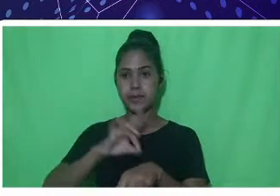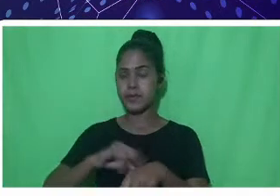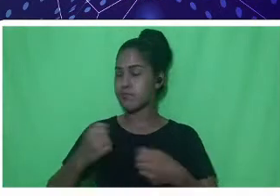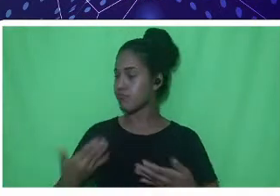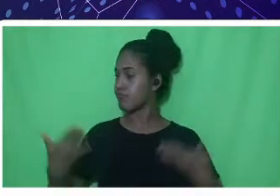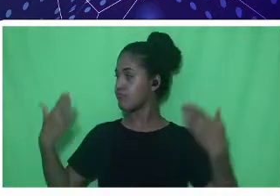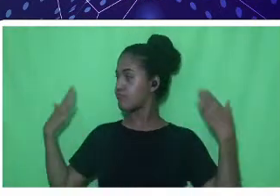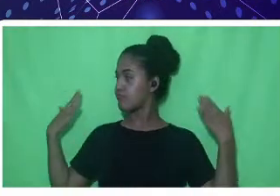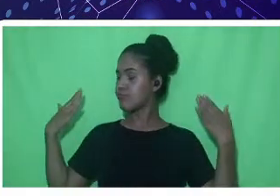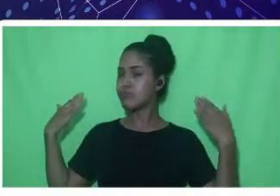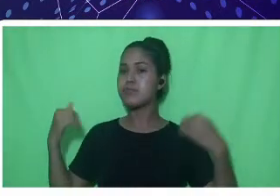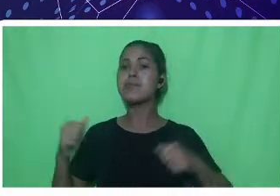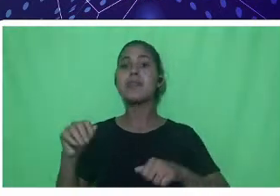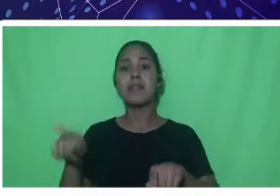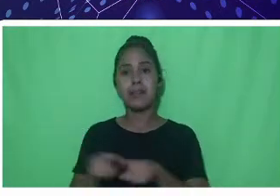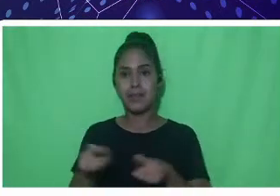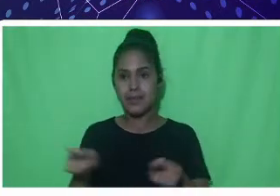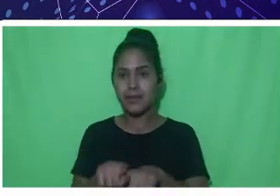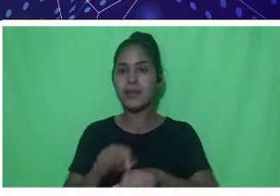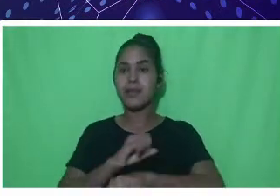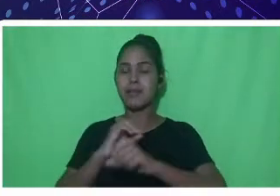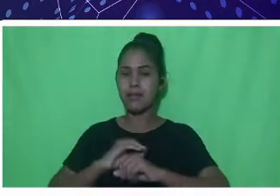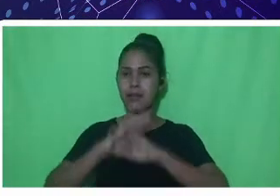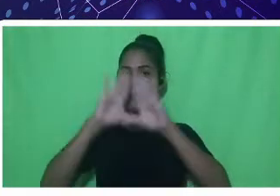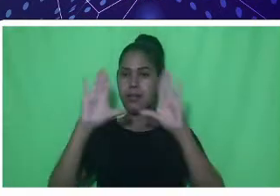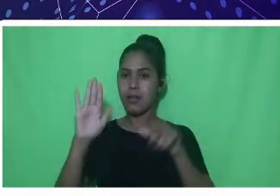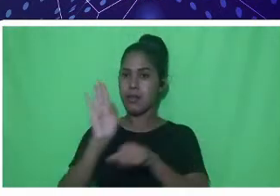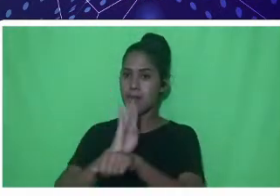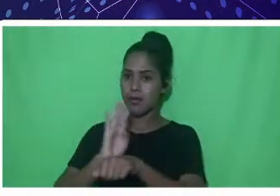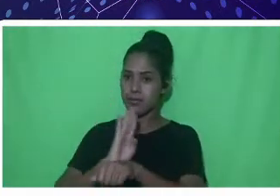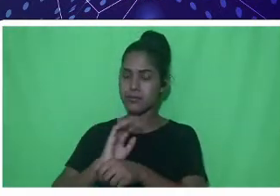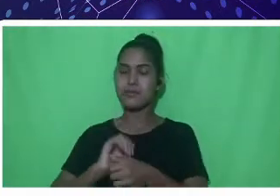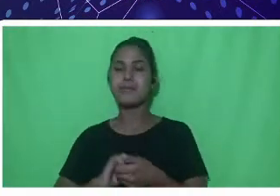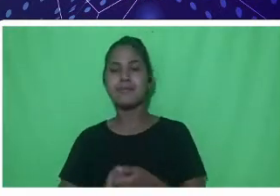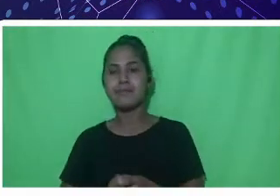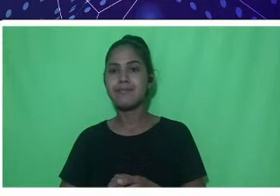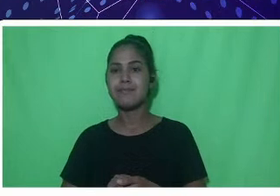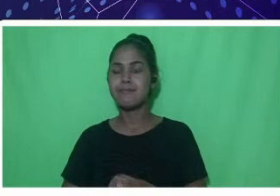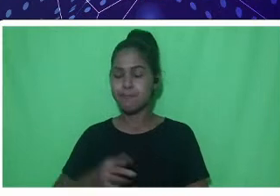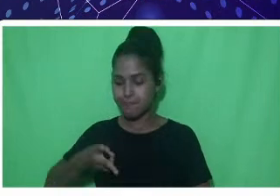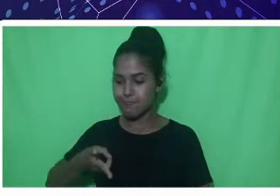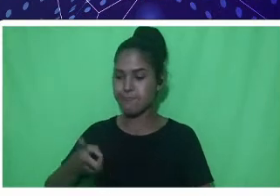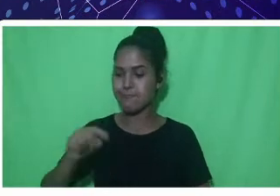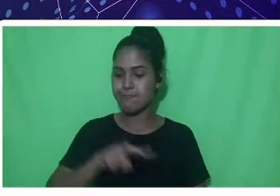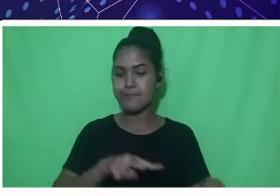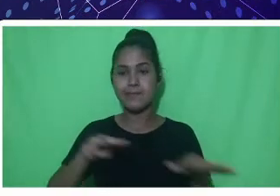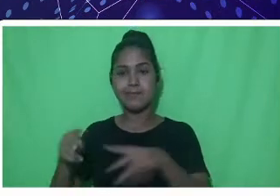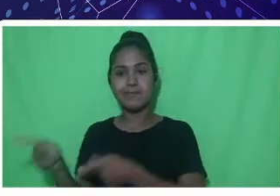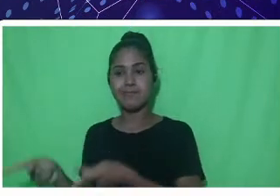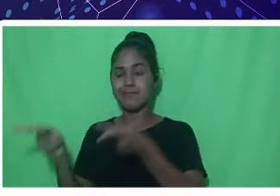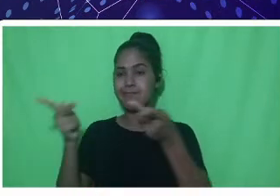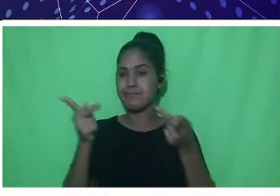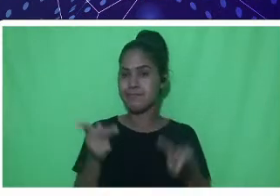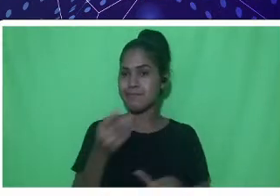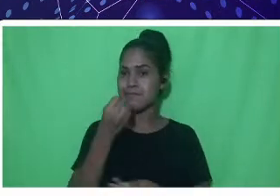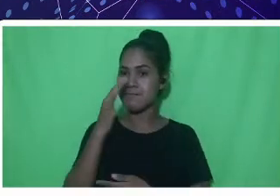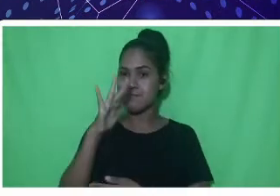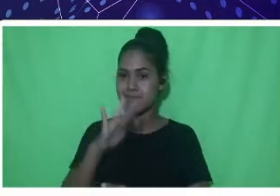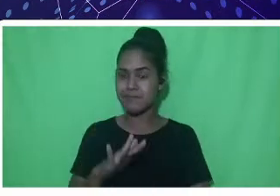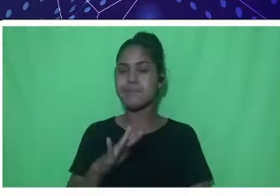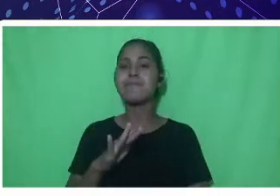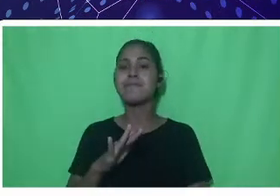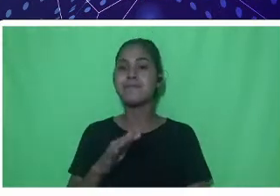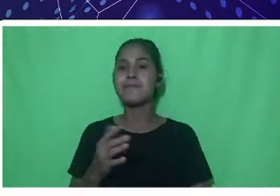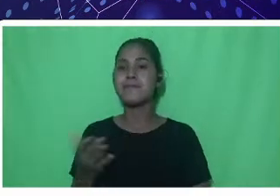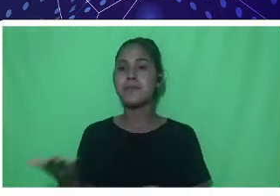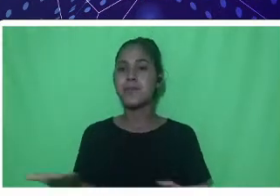parede também de cor clara. Prando continuidade aos trabalhos da semana de acolhimento, hoje vamos virtualmente ao campo